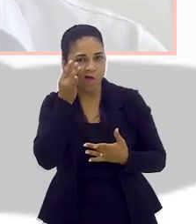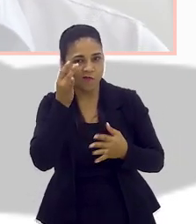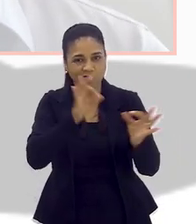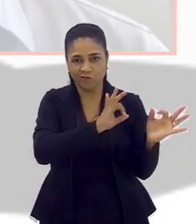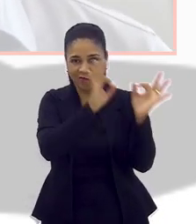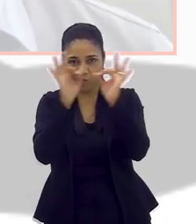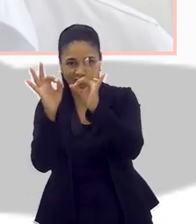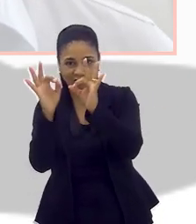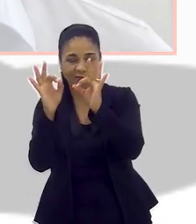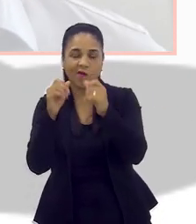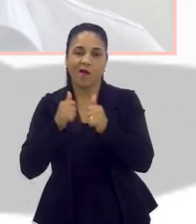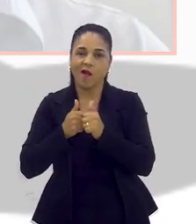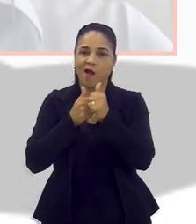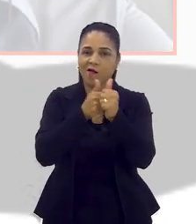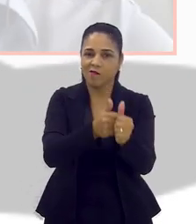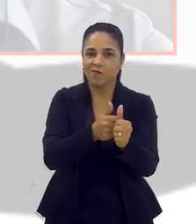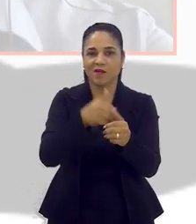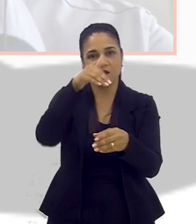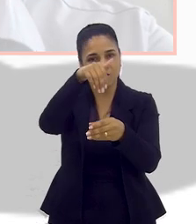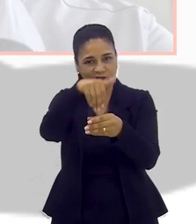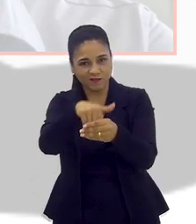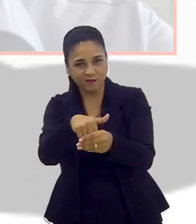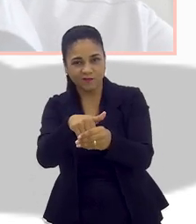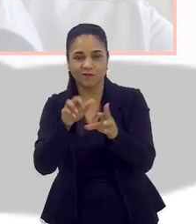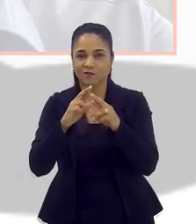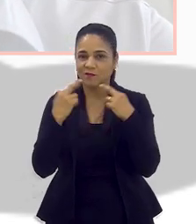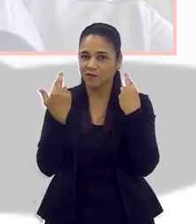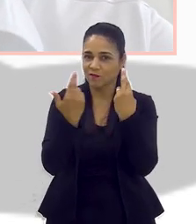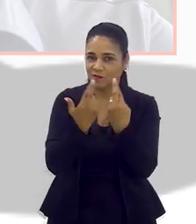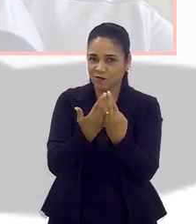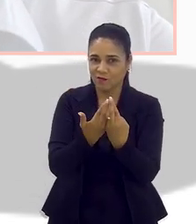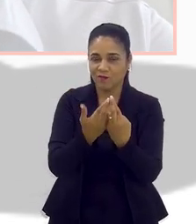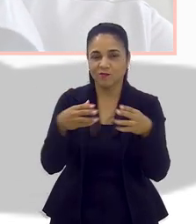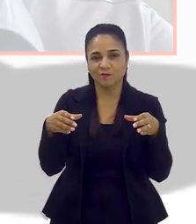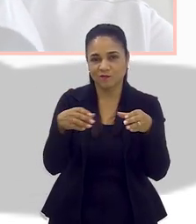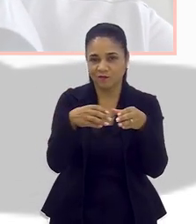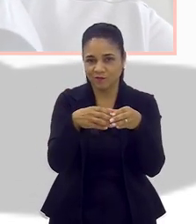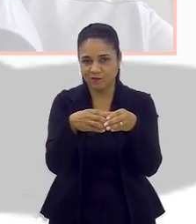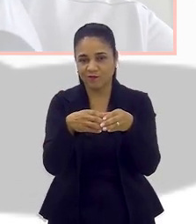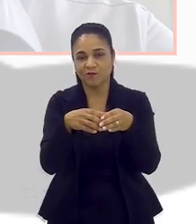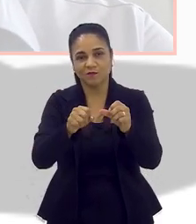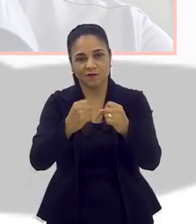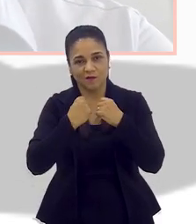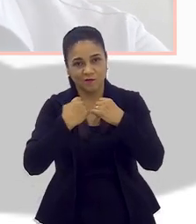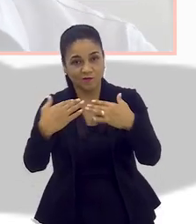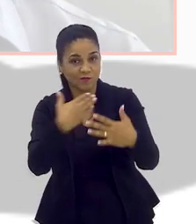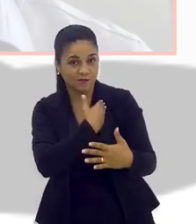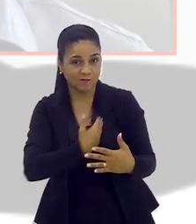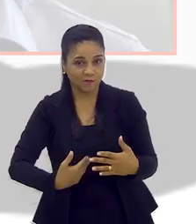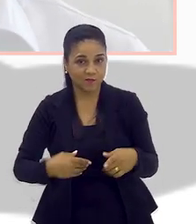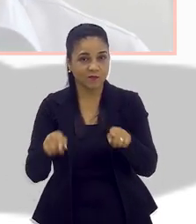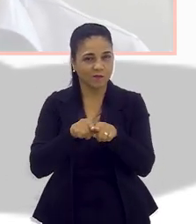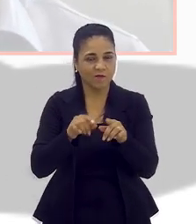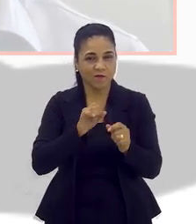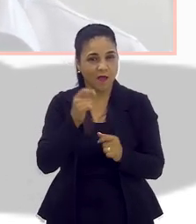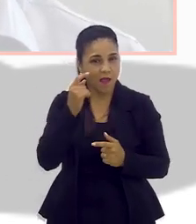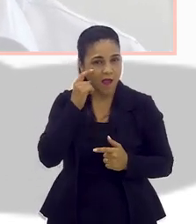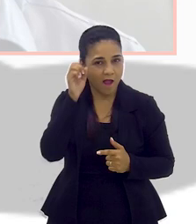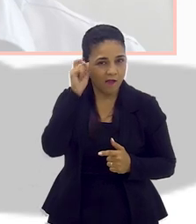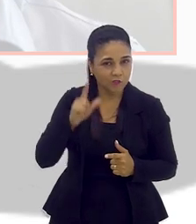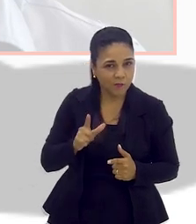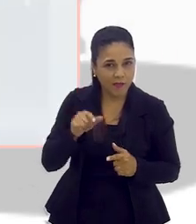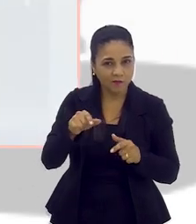a passa tudo ao vivo também para todo mundo que quer acompanhar esse tipo de votação, as reuniões das comissões, das audiências. Então,